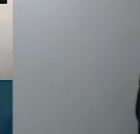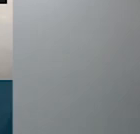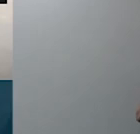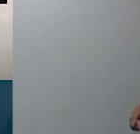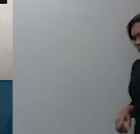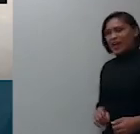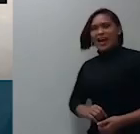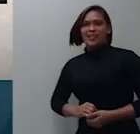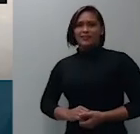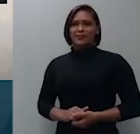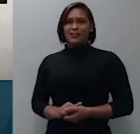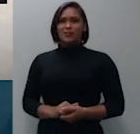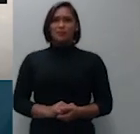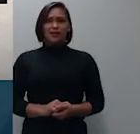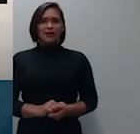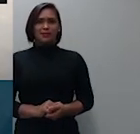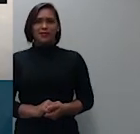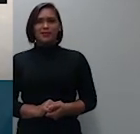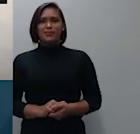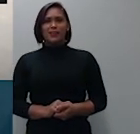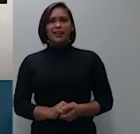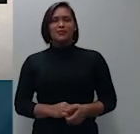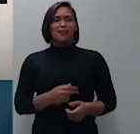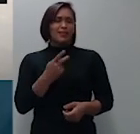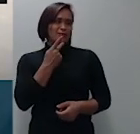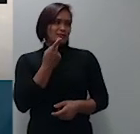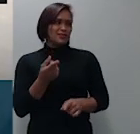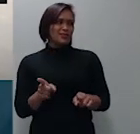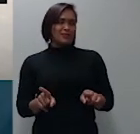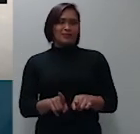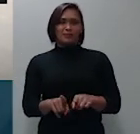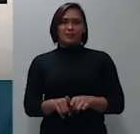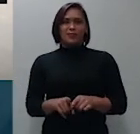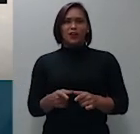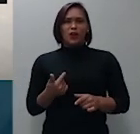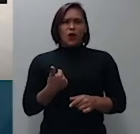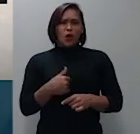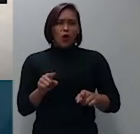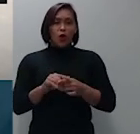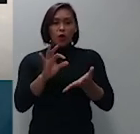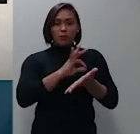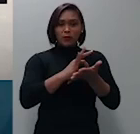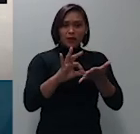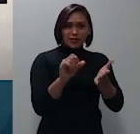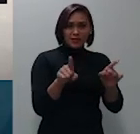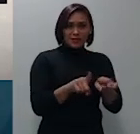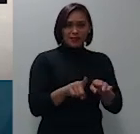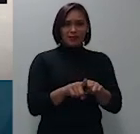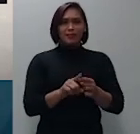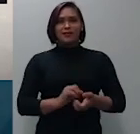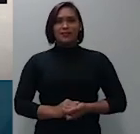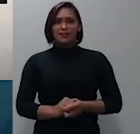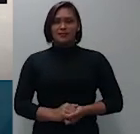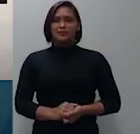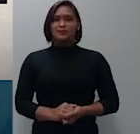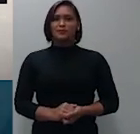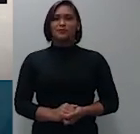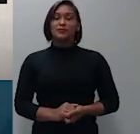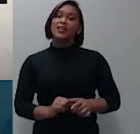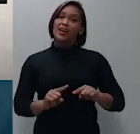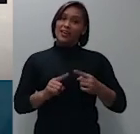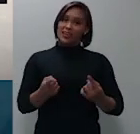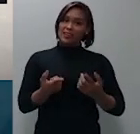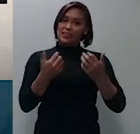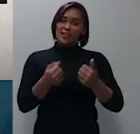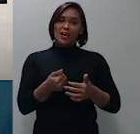retroagiriam para a data do vencimento da dívida ou da assinatura do título até. Pois bem, é inegável que o valor